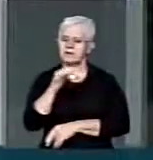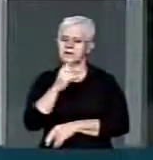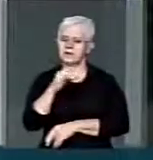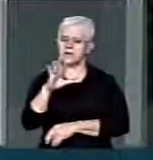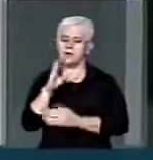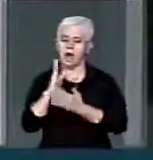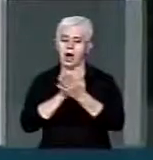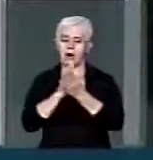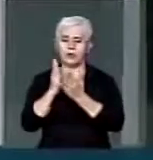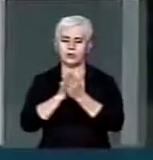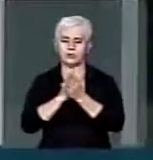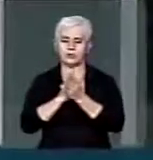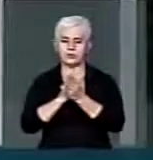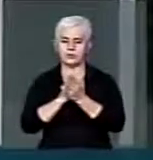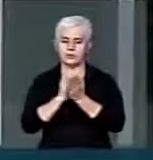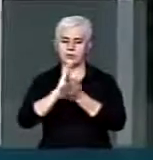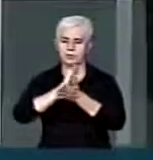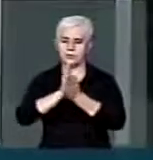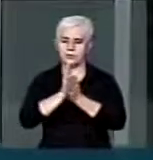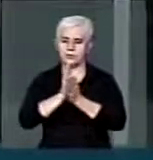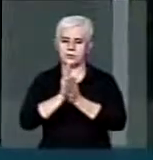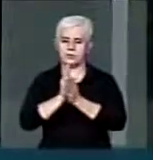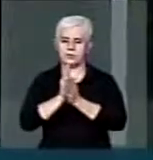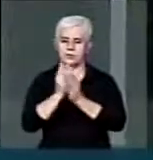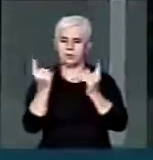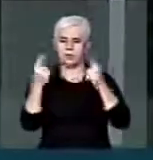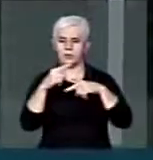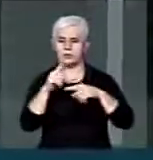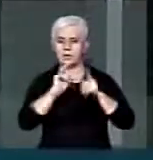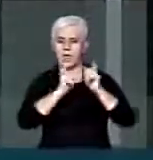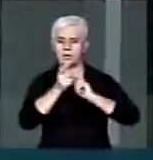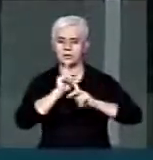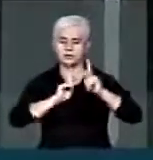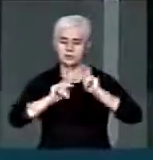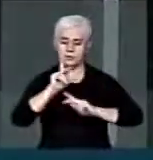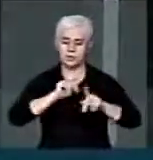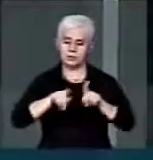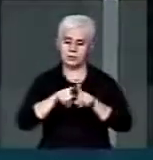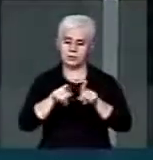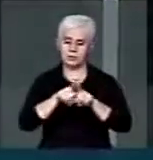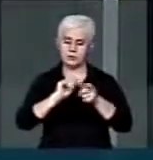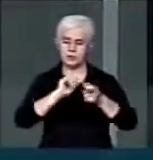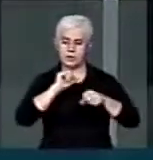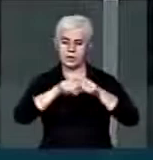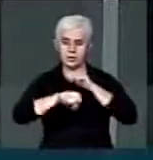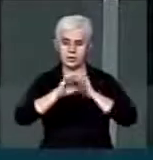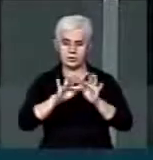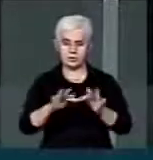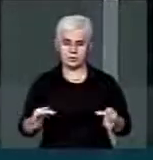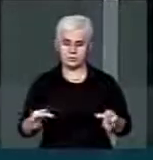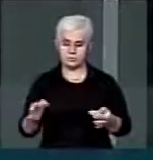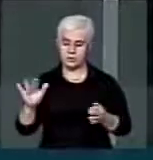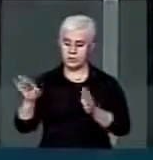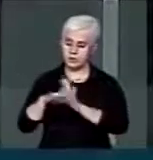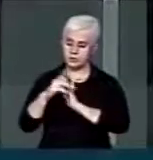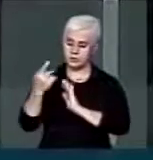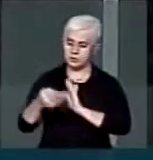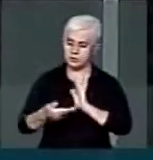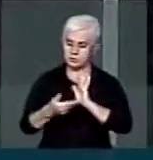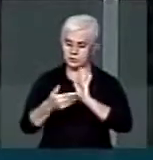contra a administração pública e o crime de homicídio simples. Chegando à Câmara dos Deputados, o presidente